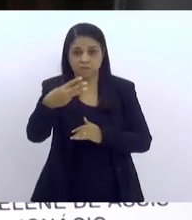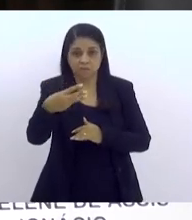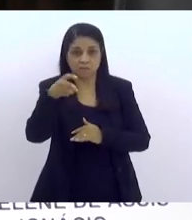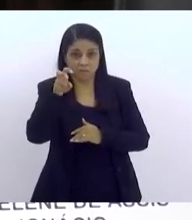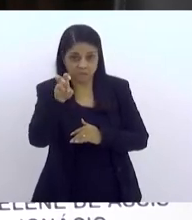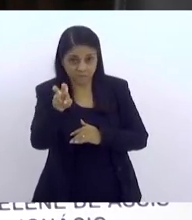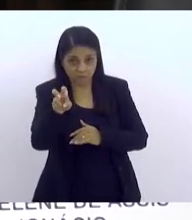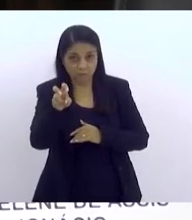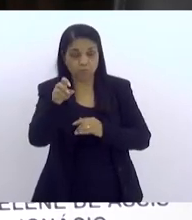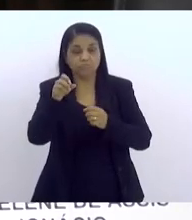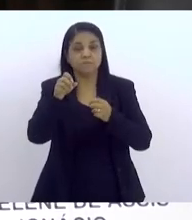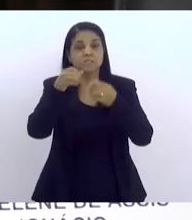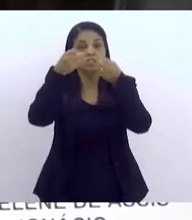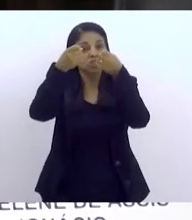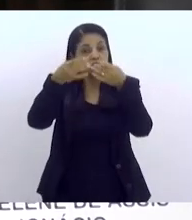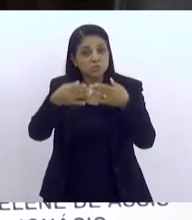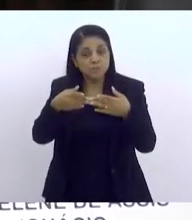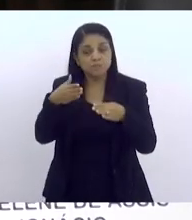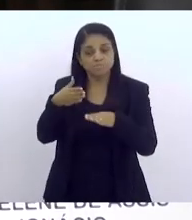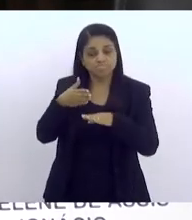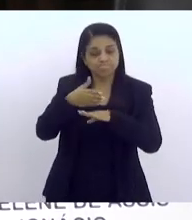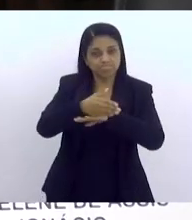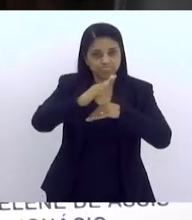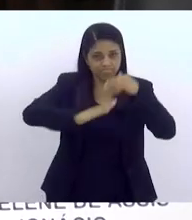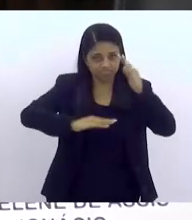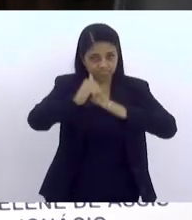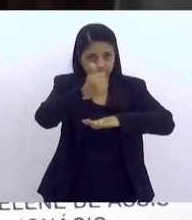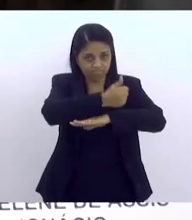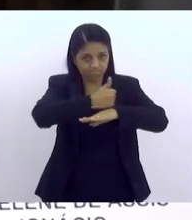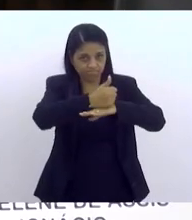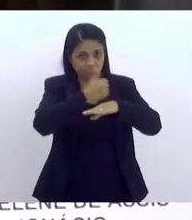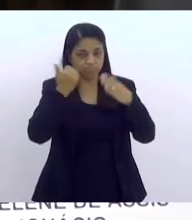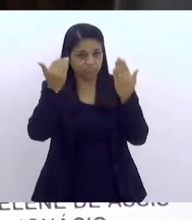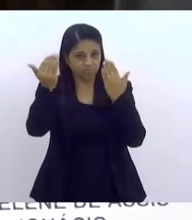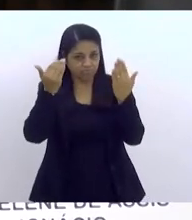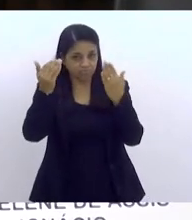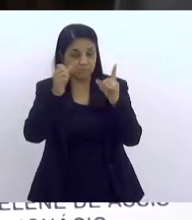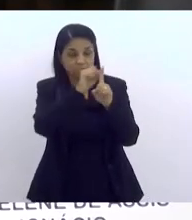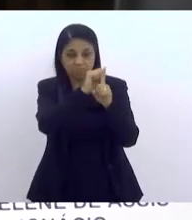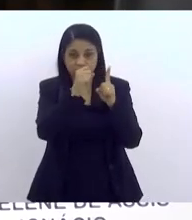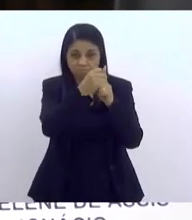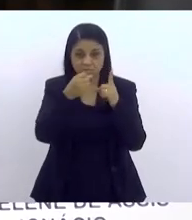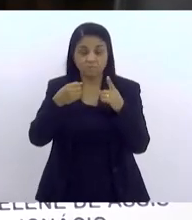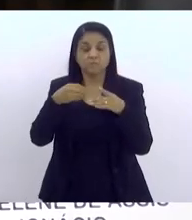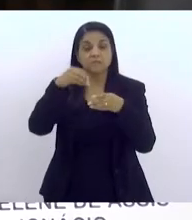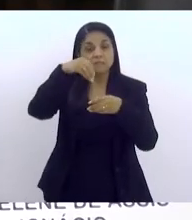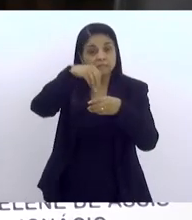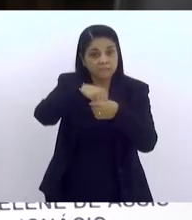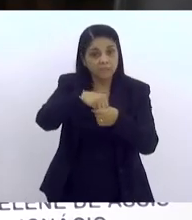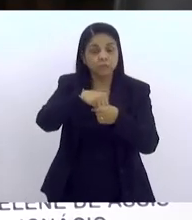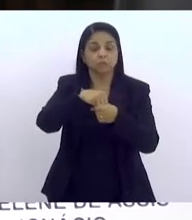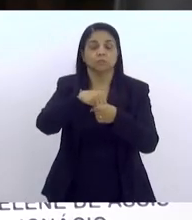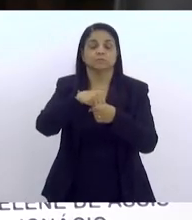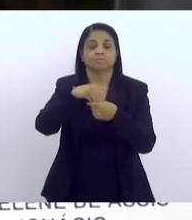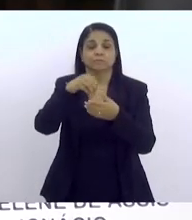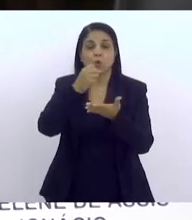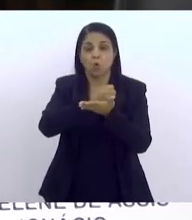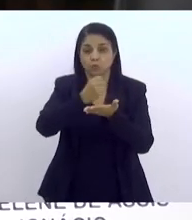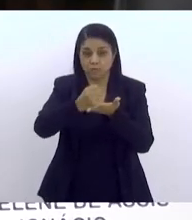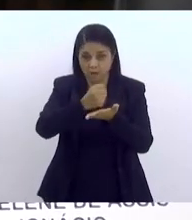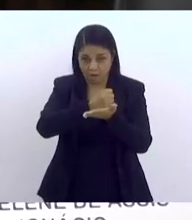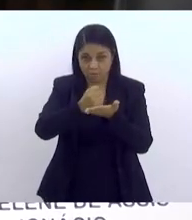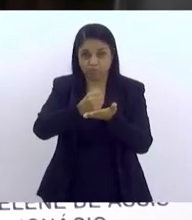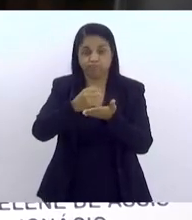versa sobre a entrada de profissionais da psicologia e do serviço social na educação. A ideia é justamente